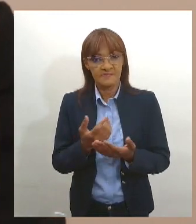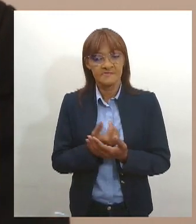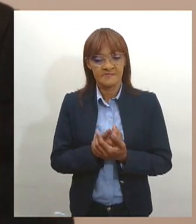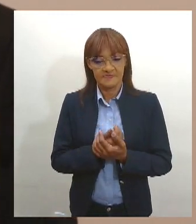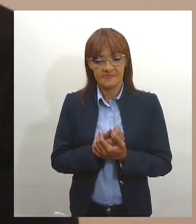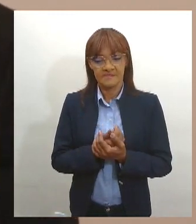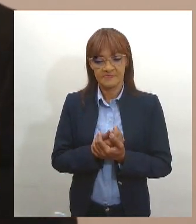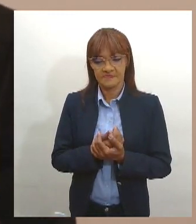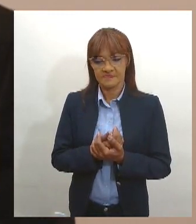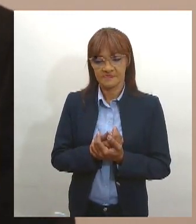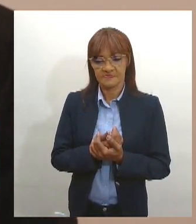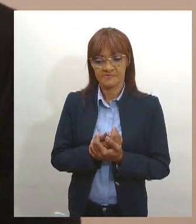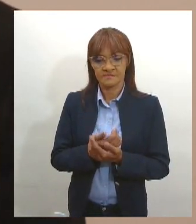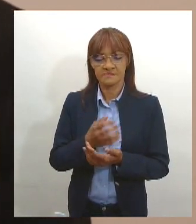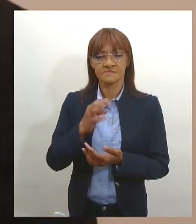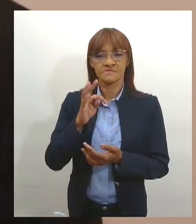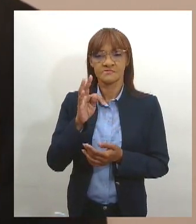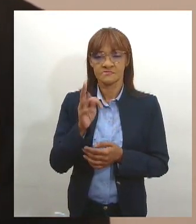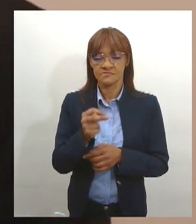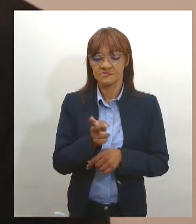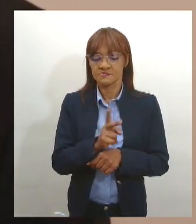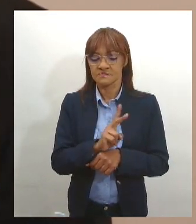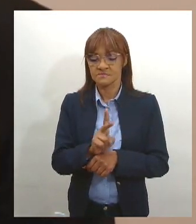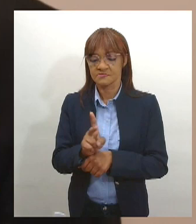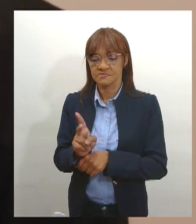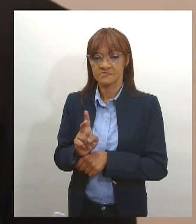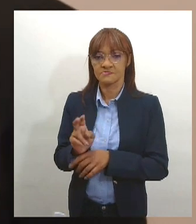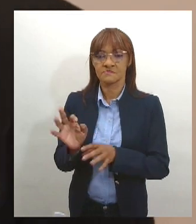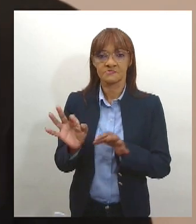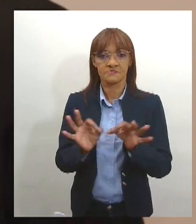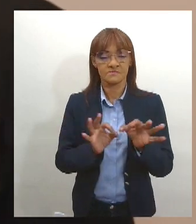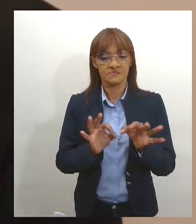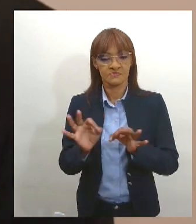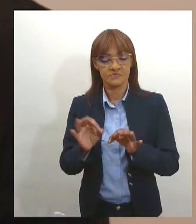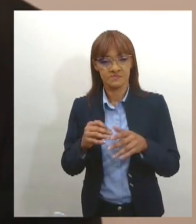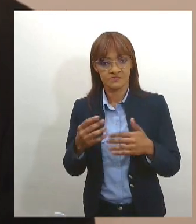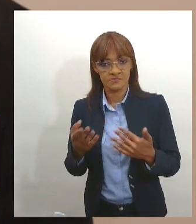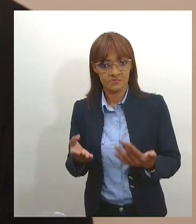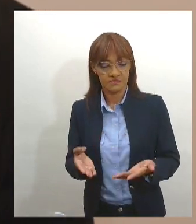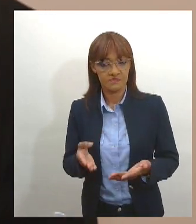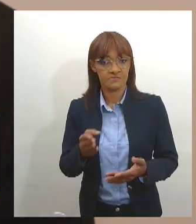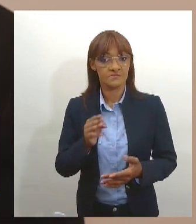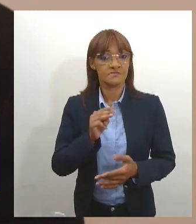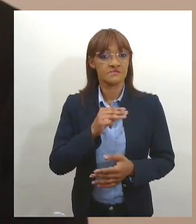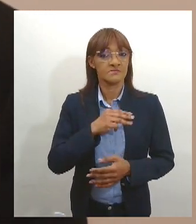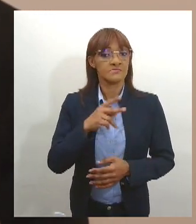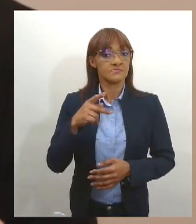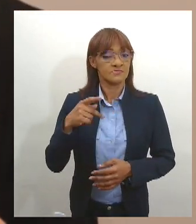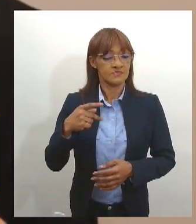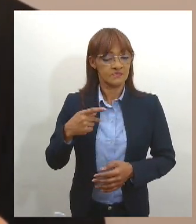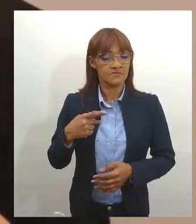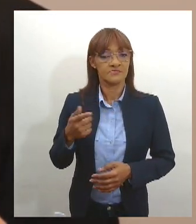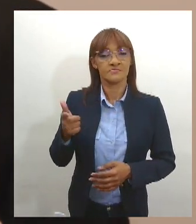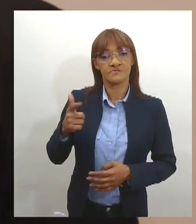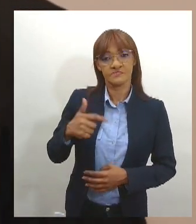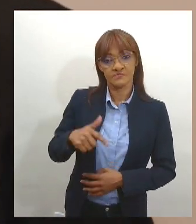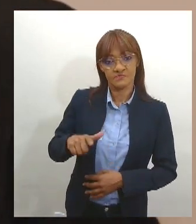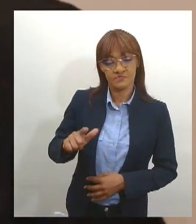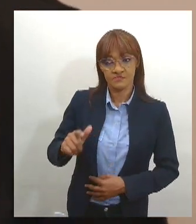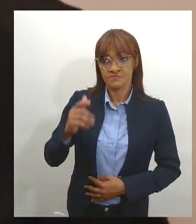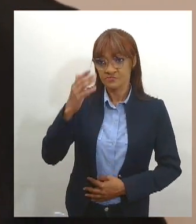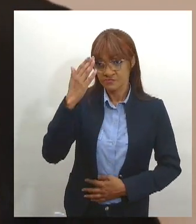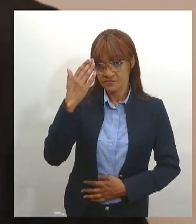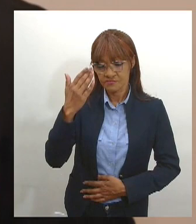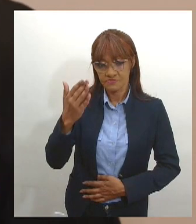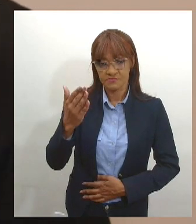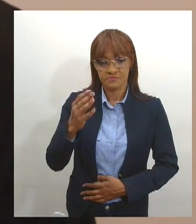toda fiscalizada, toda a estrutura, o Ministério Público vai estar envolvido mais uma vez, e já agradecemos toda a participação do Ministério